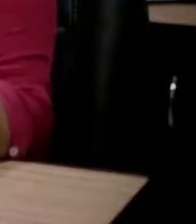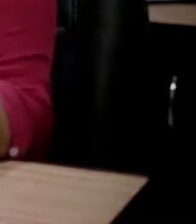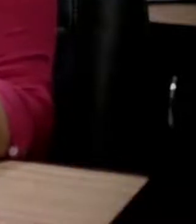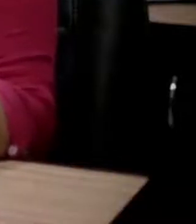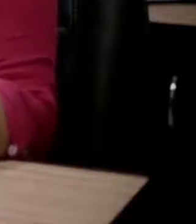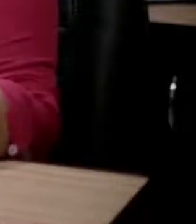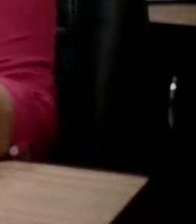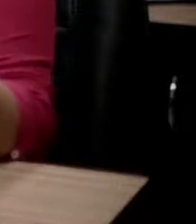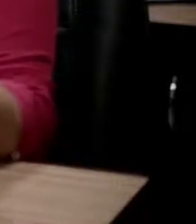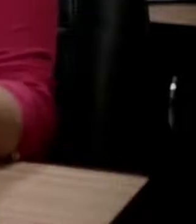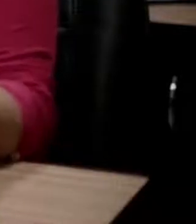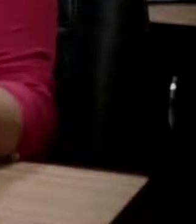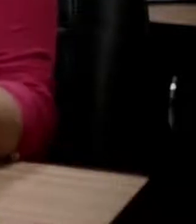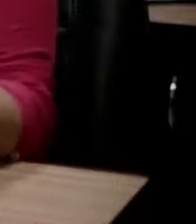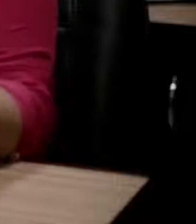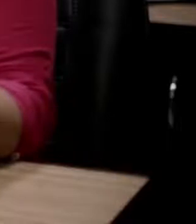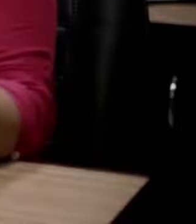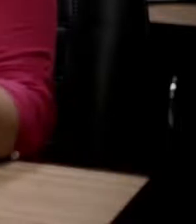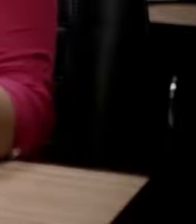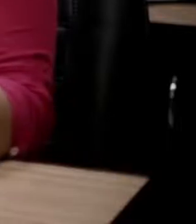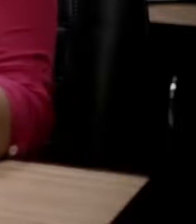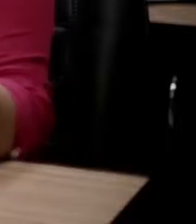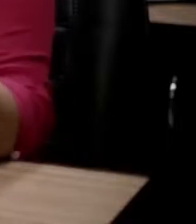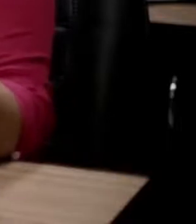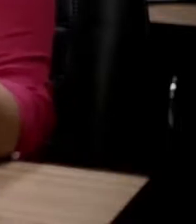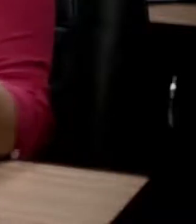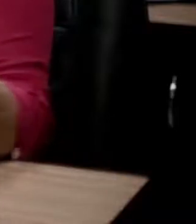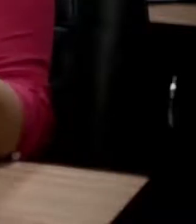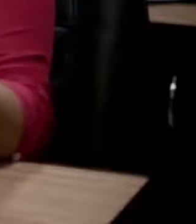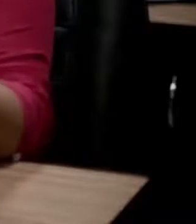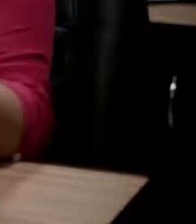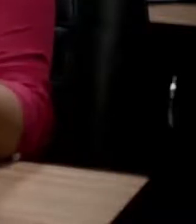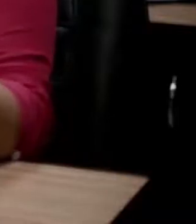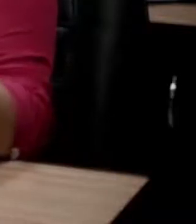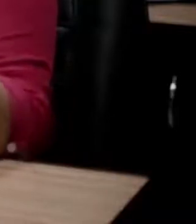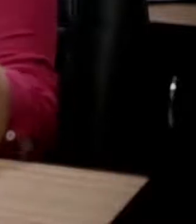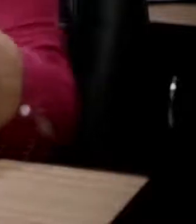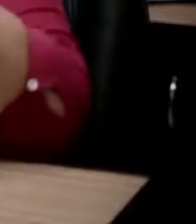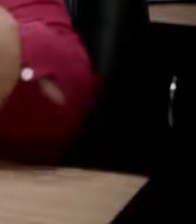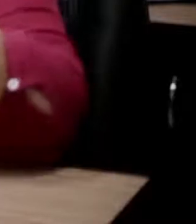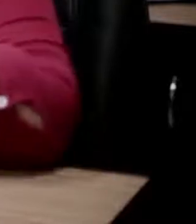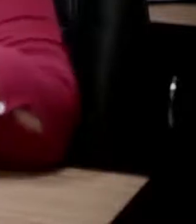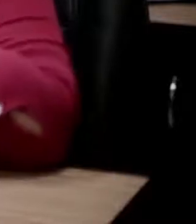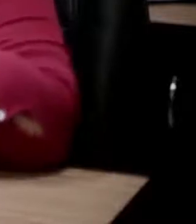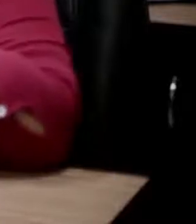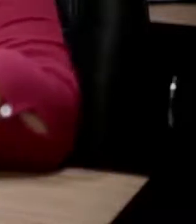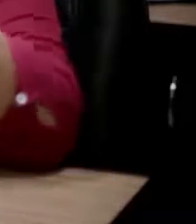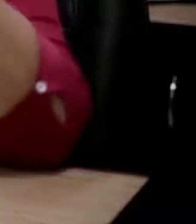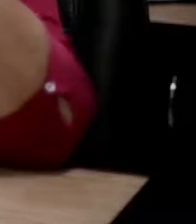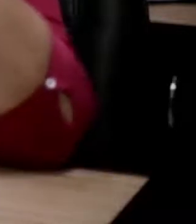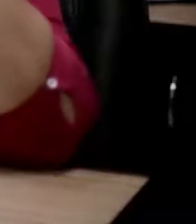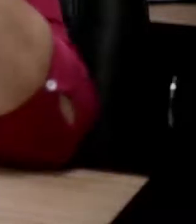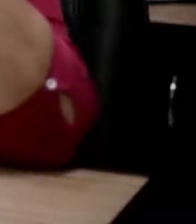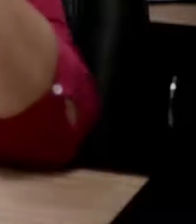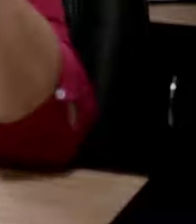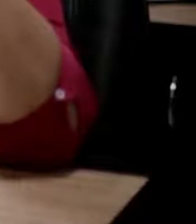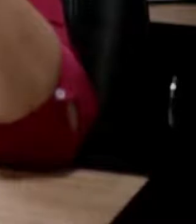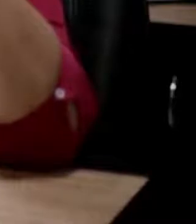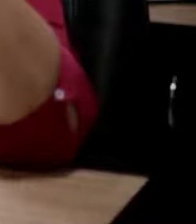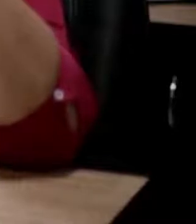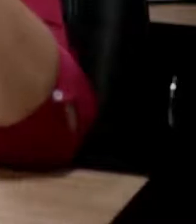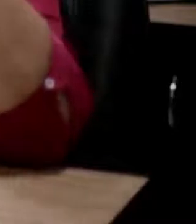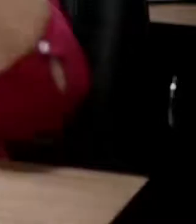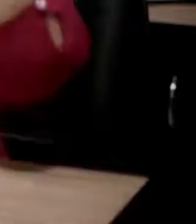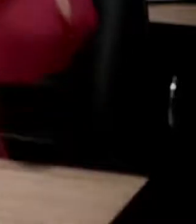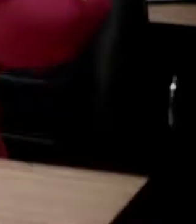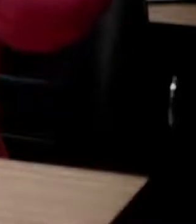filósofos, por romancista, romancista, prosadores. Não há um, eu não conheço um,